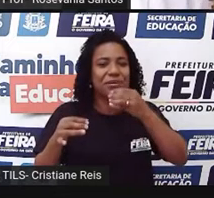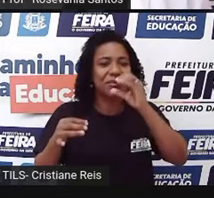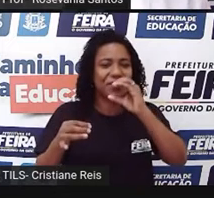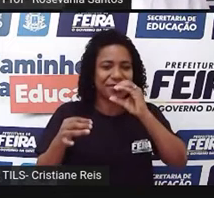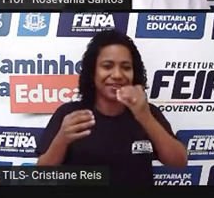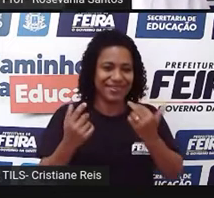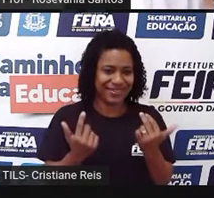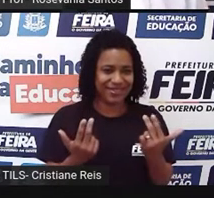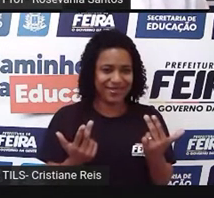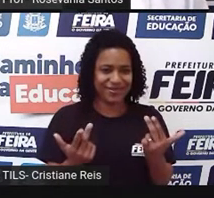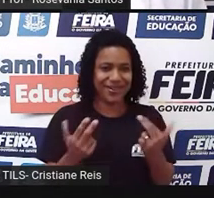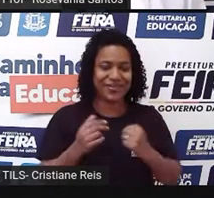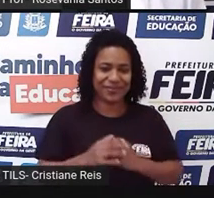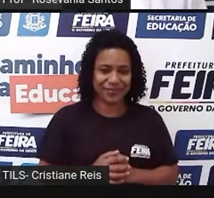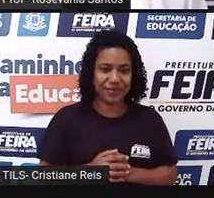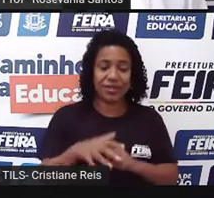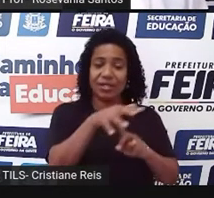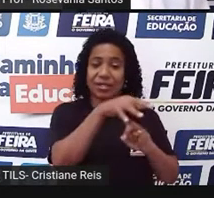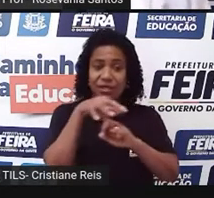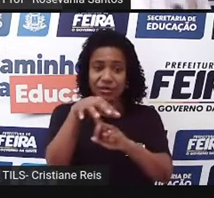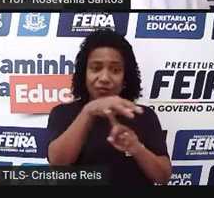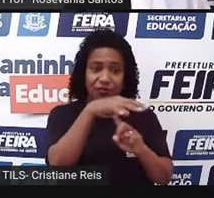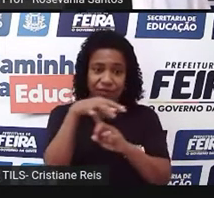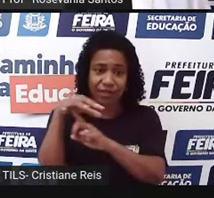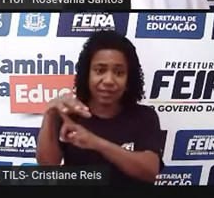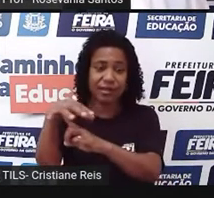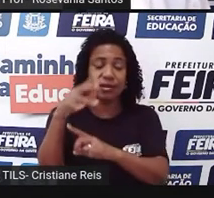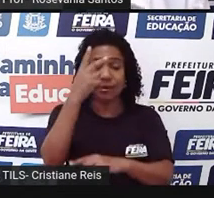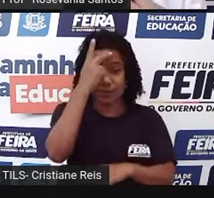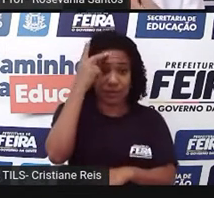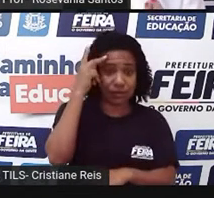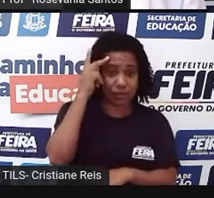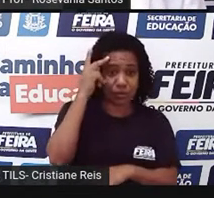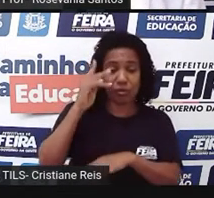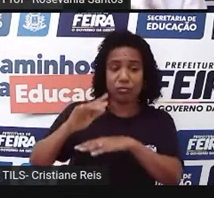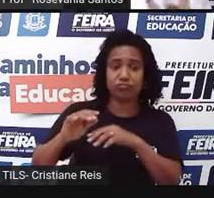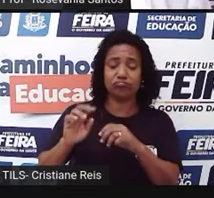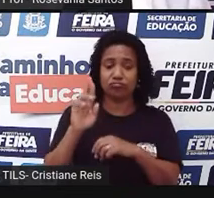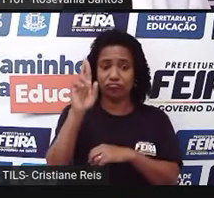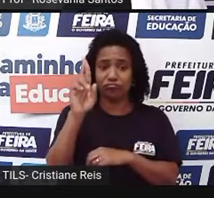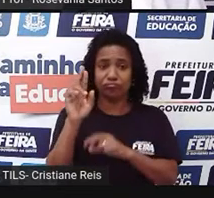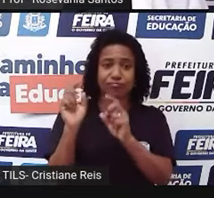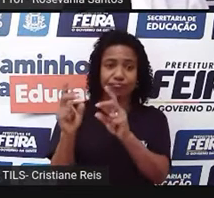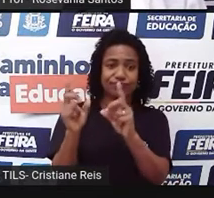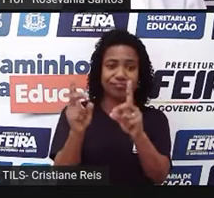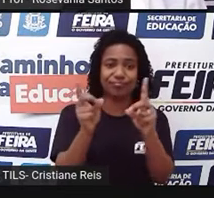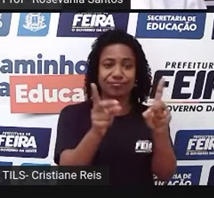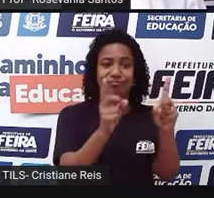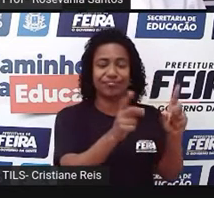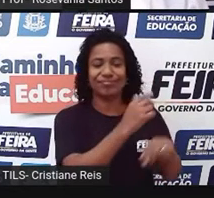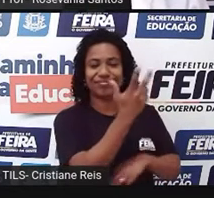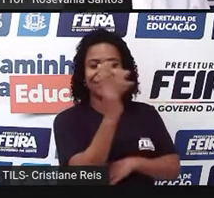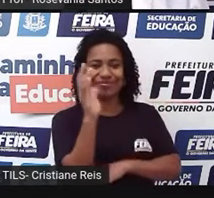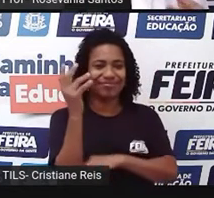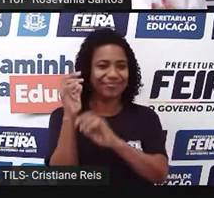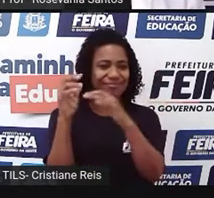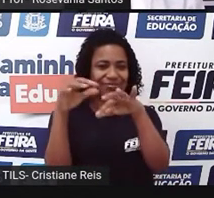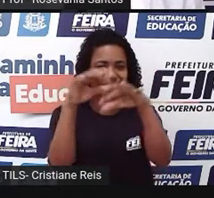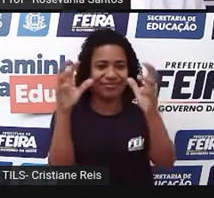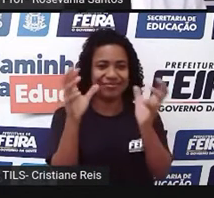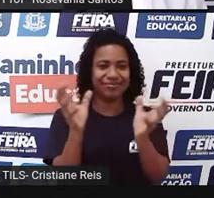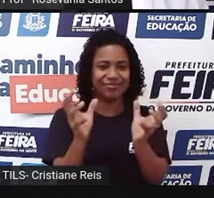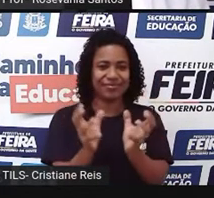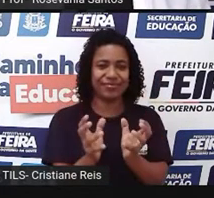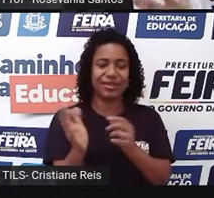que vende essas ervas aí, né, essas, essas plantinhas que tanto nos ajudam no tratamento mais